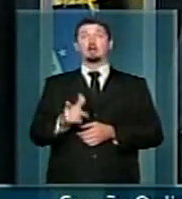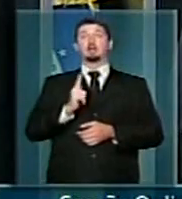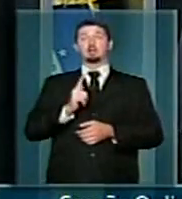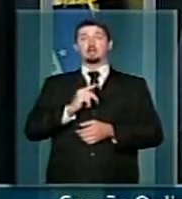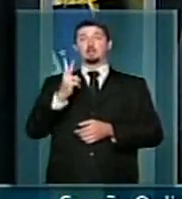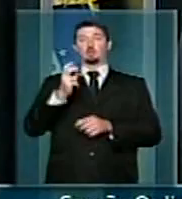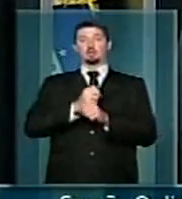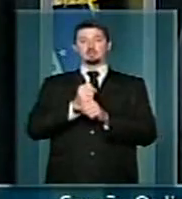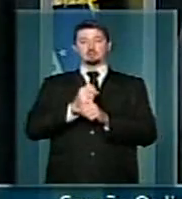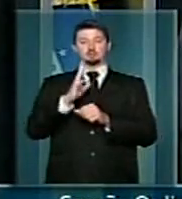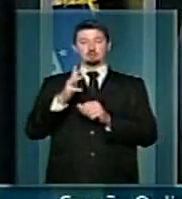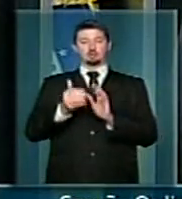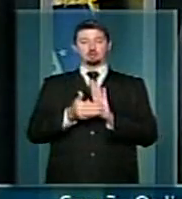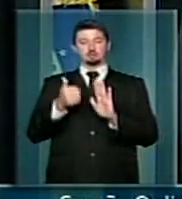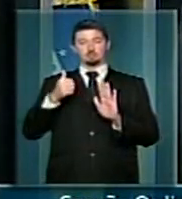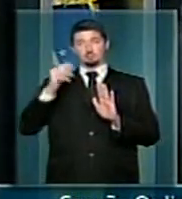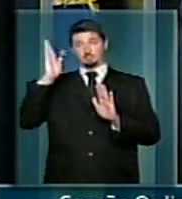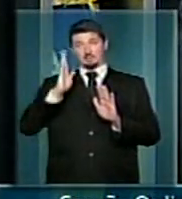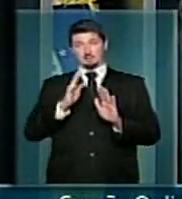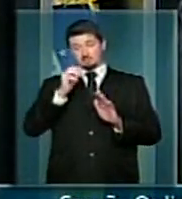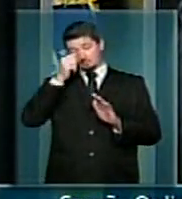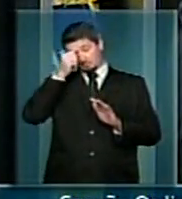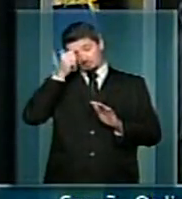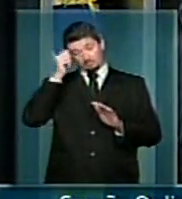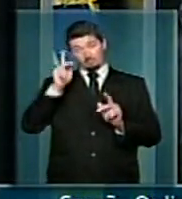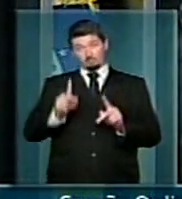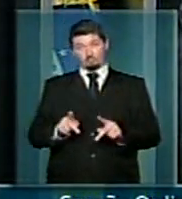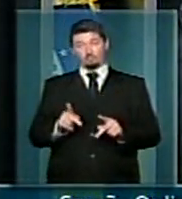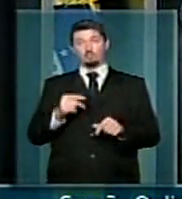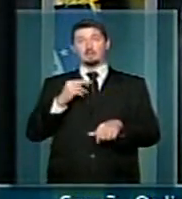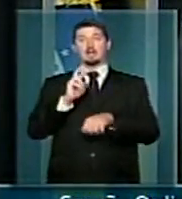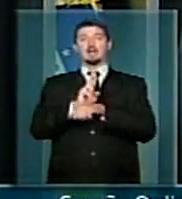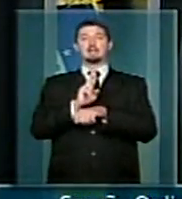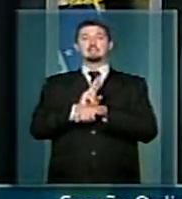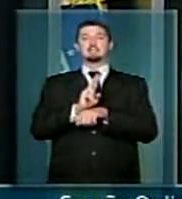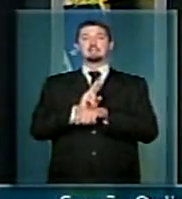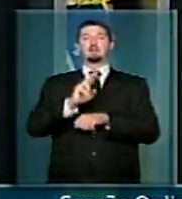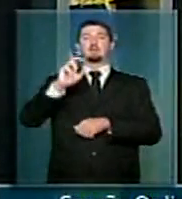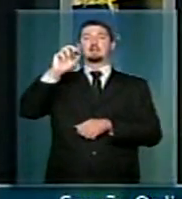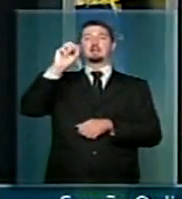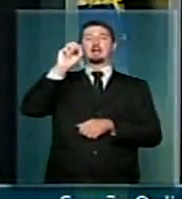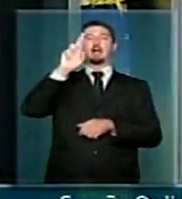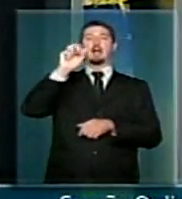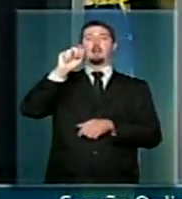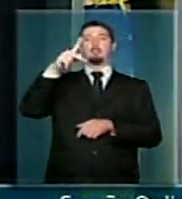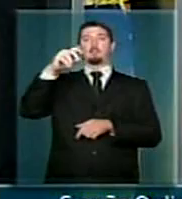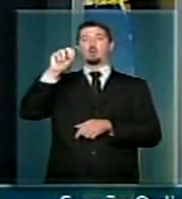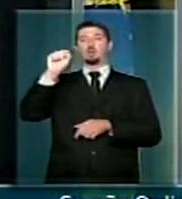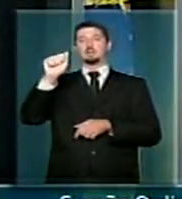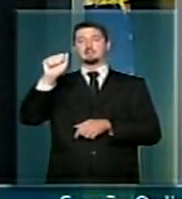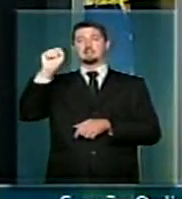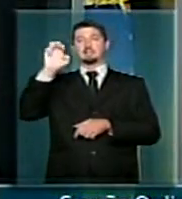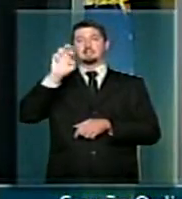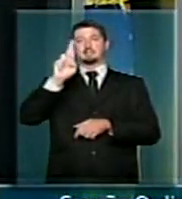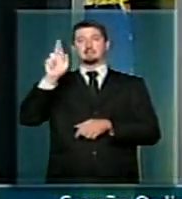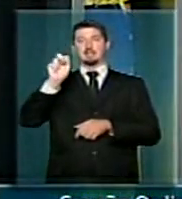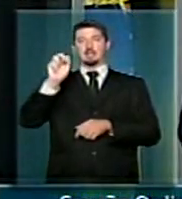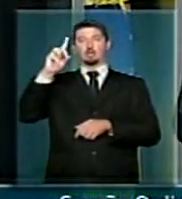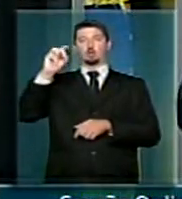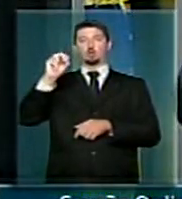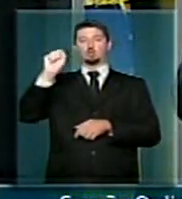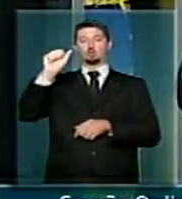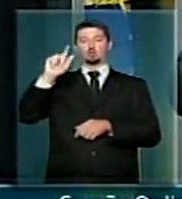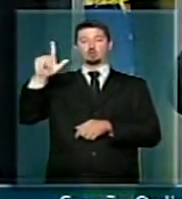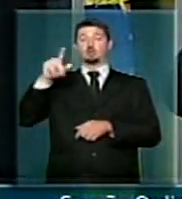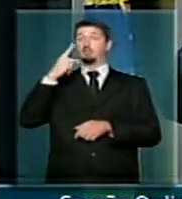retirada dos brasileiros da reserva demarcada Raposa Serra do Sol. Nós dissemos aqui e